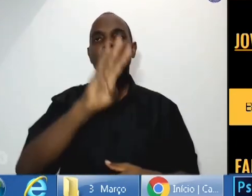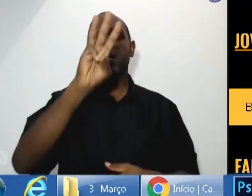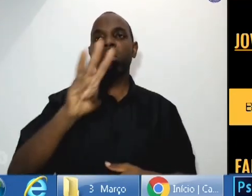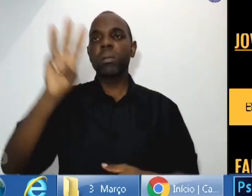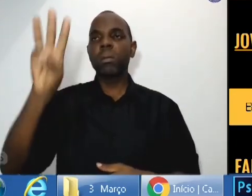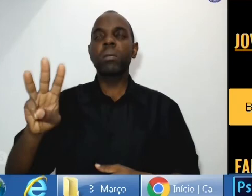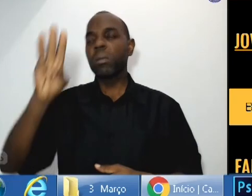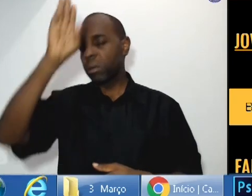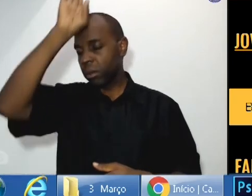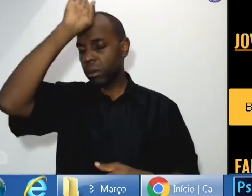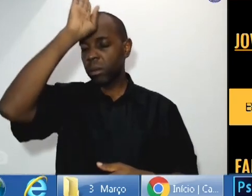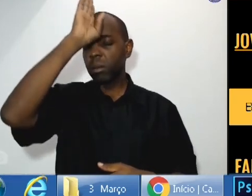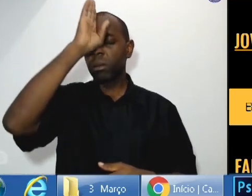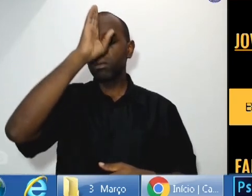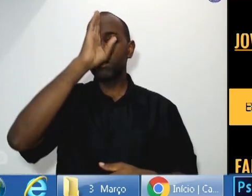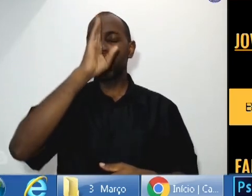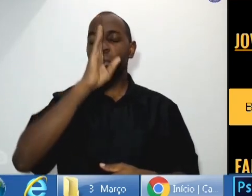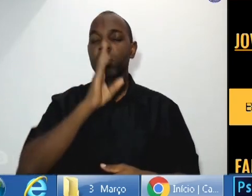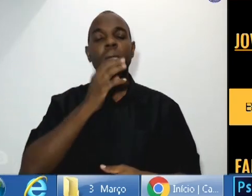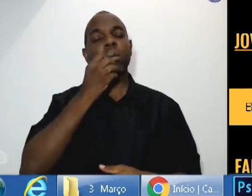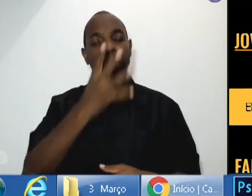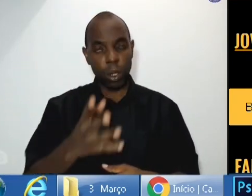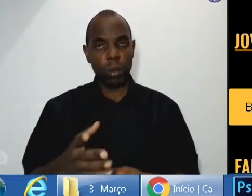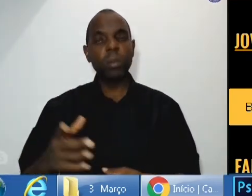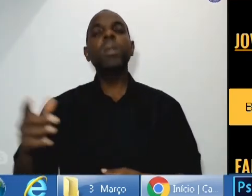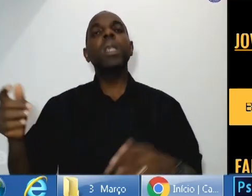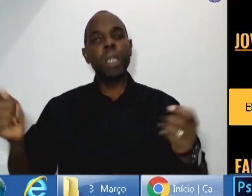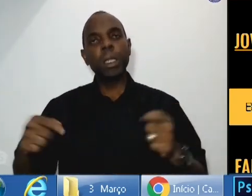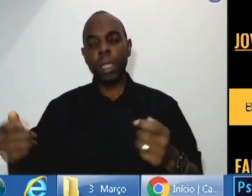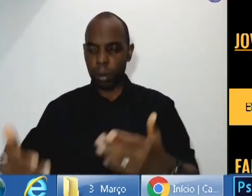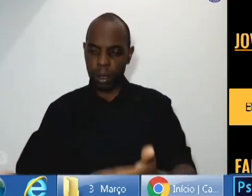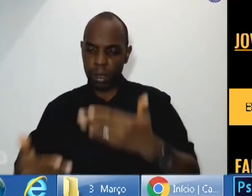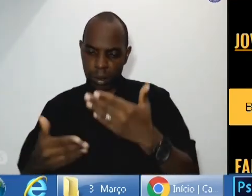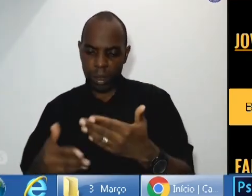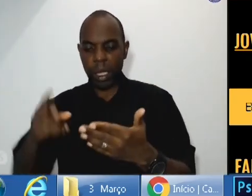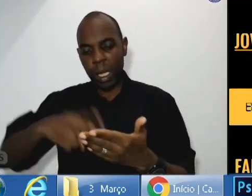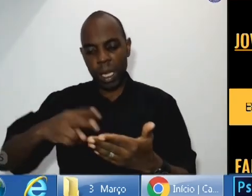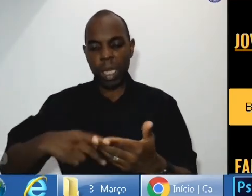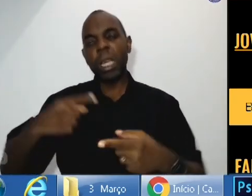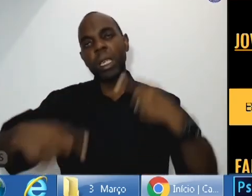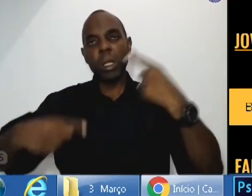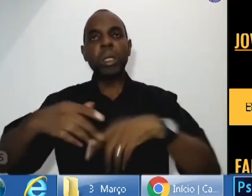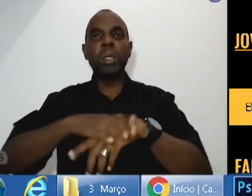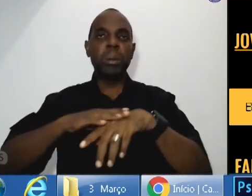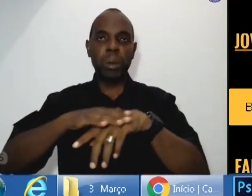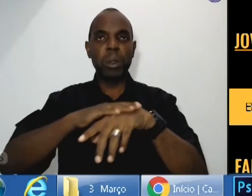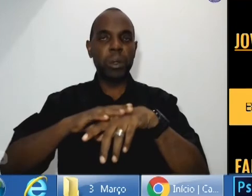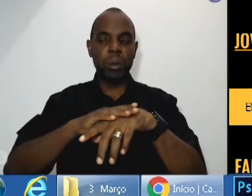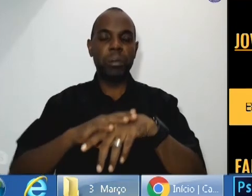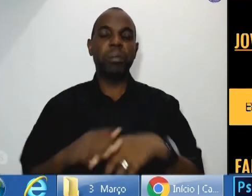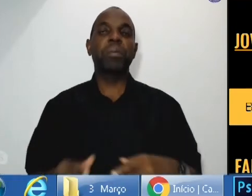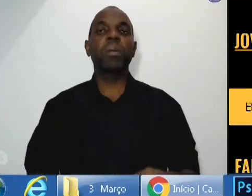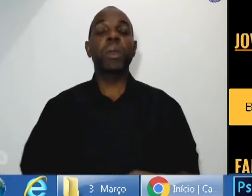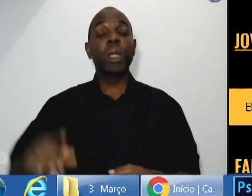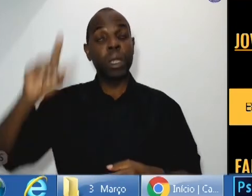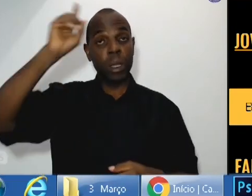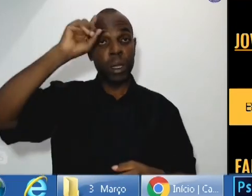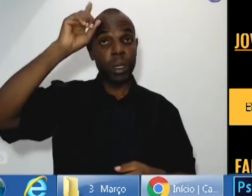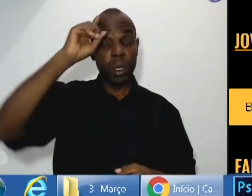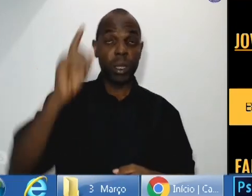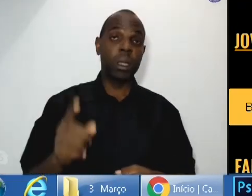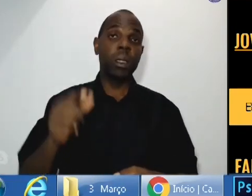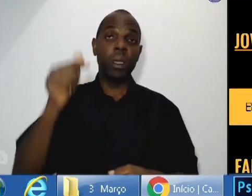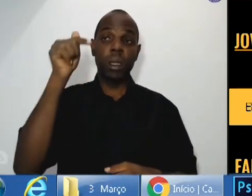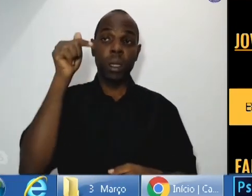está tudo certinho dá para pegar e dá para a gente discutir também e para finalizar a minha fala no dia 7 agora o próximo